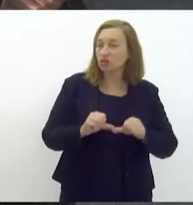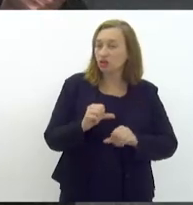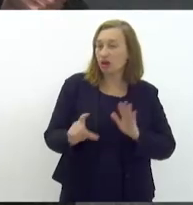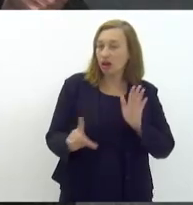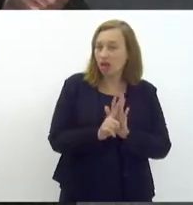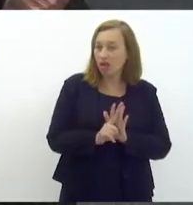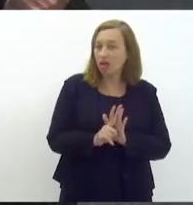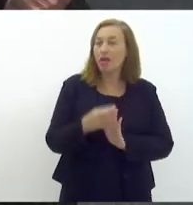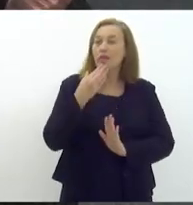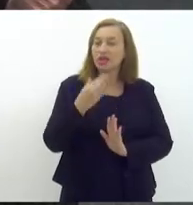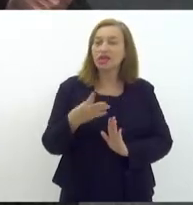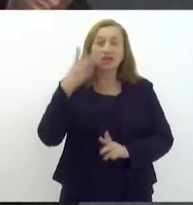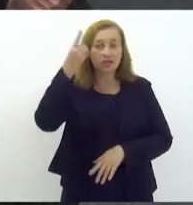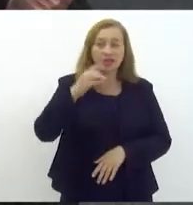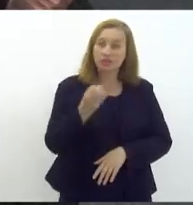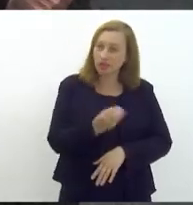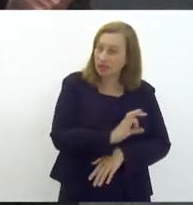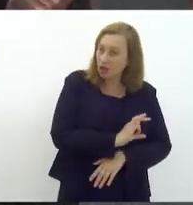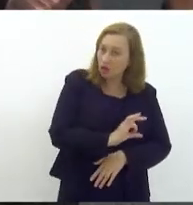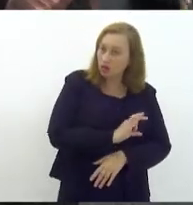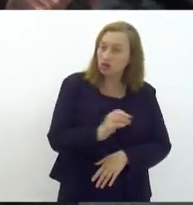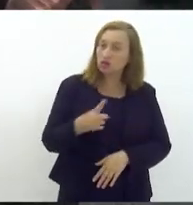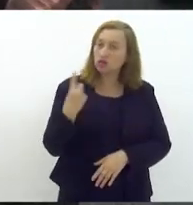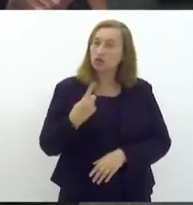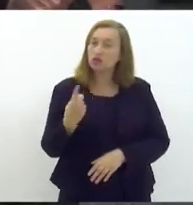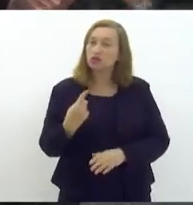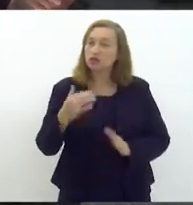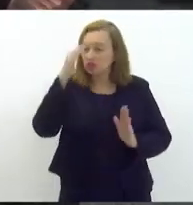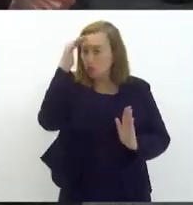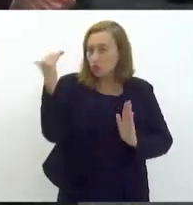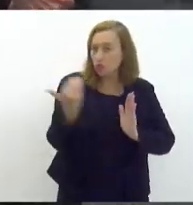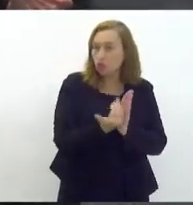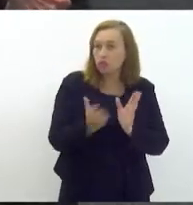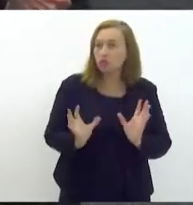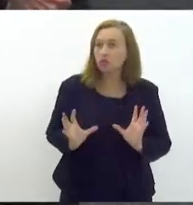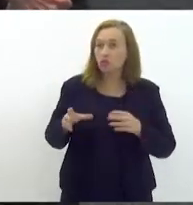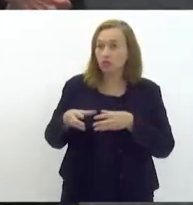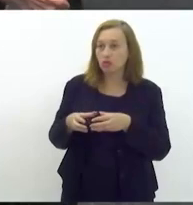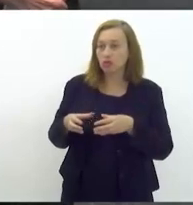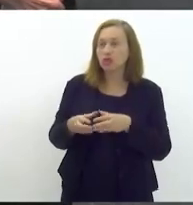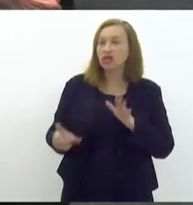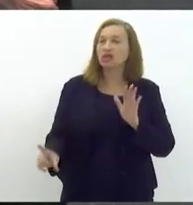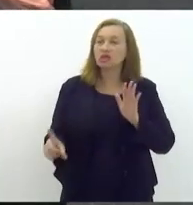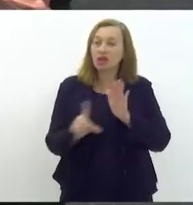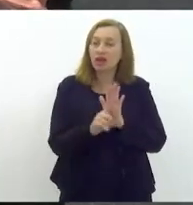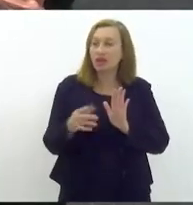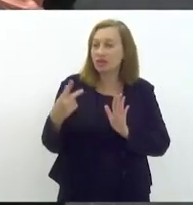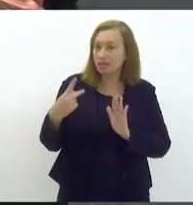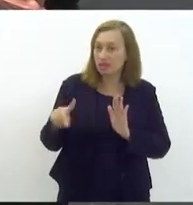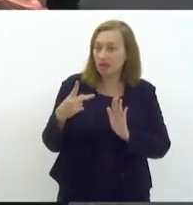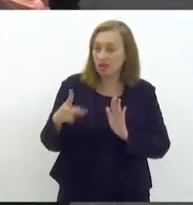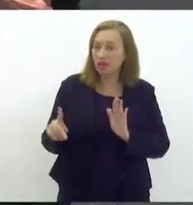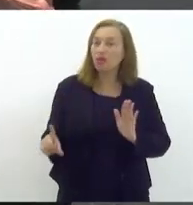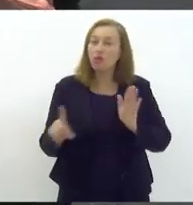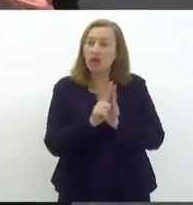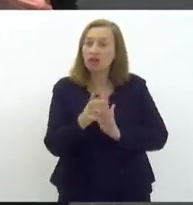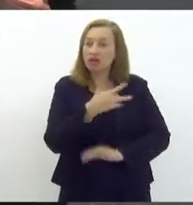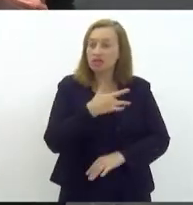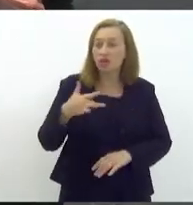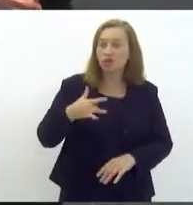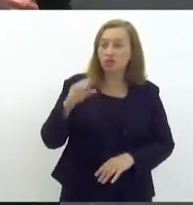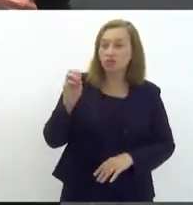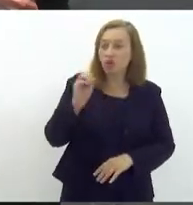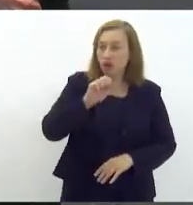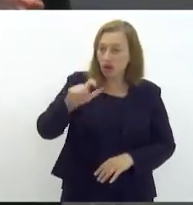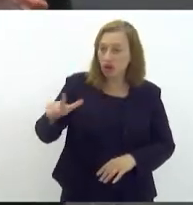propor para a Marta Rocha a gente fazer um comprasse conjunto dessa lei dela com a lei da saúde bucal